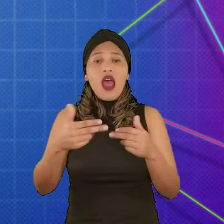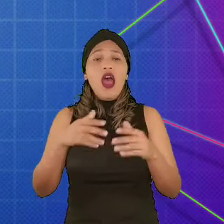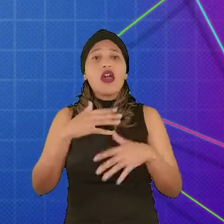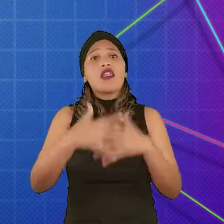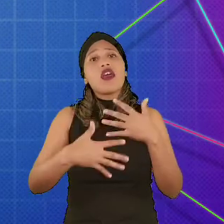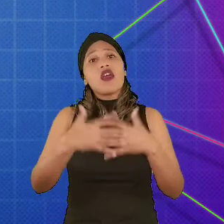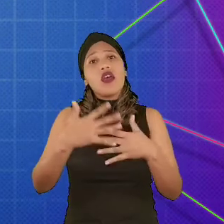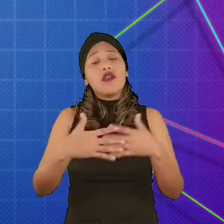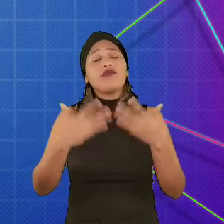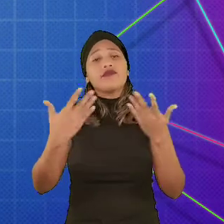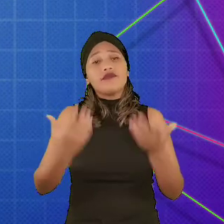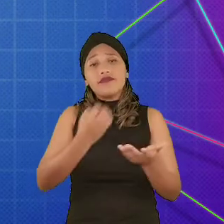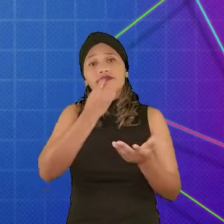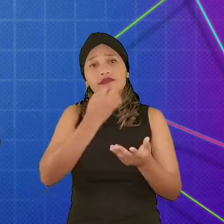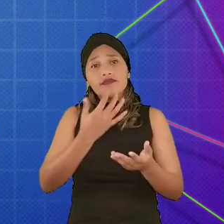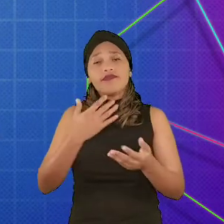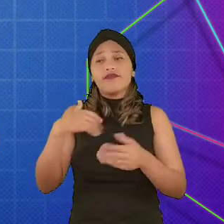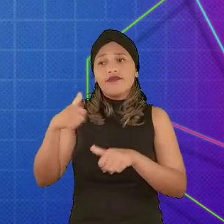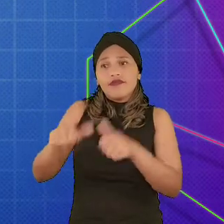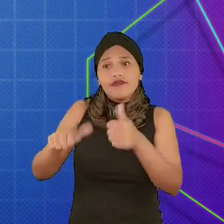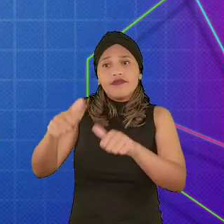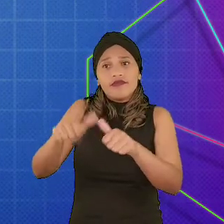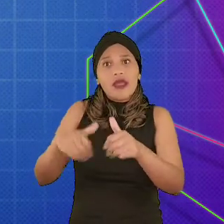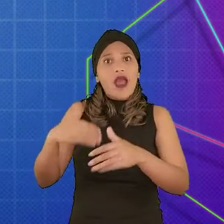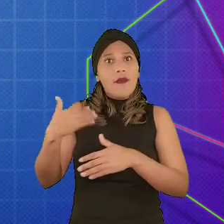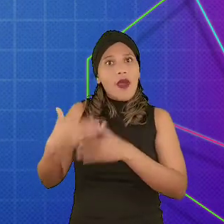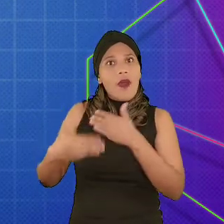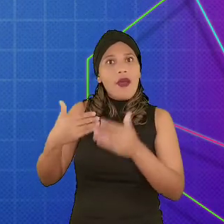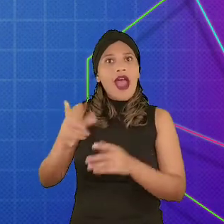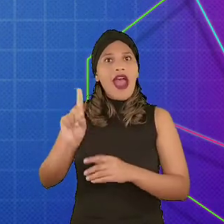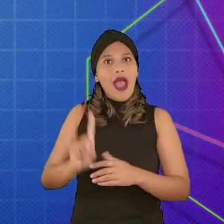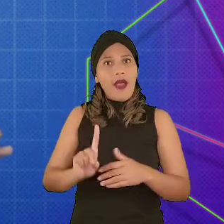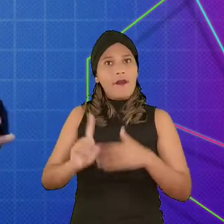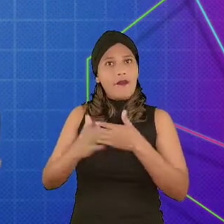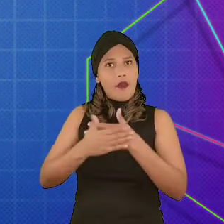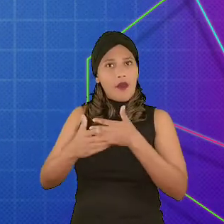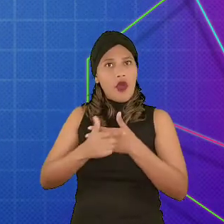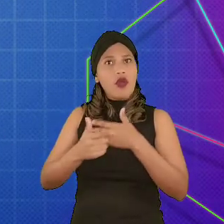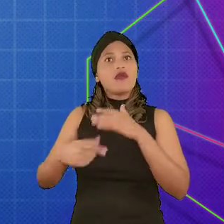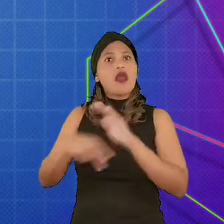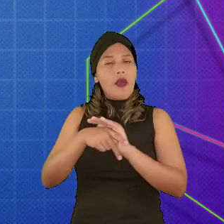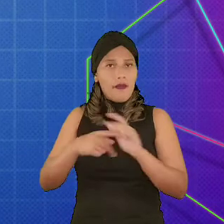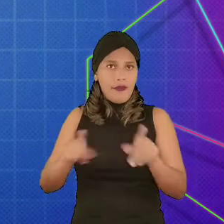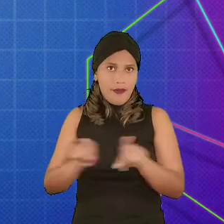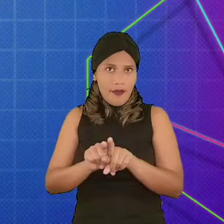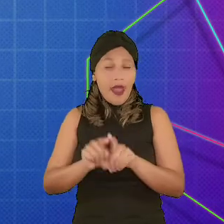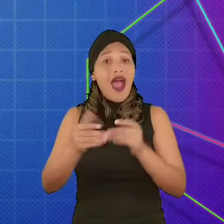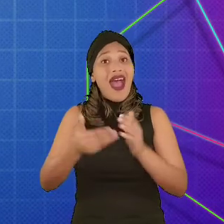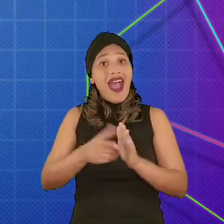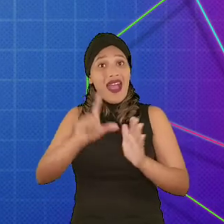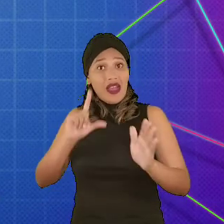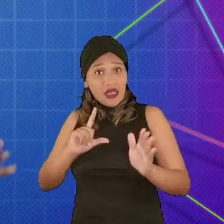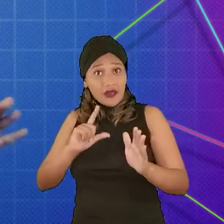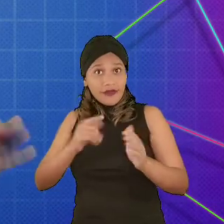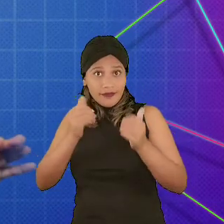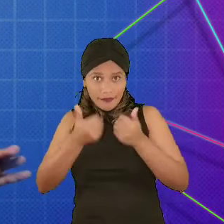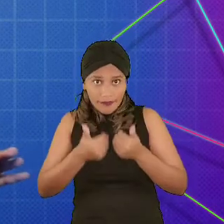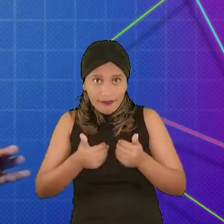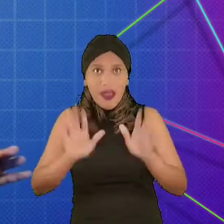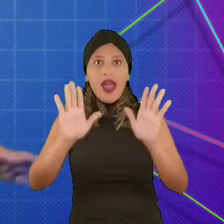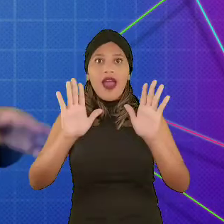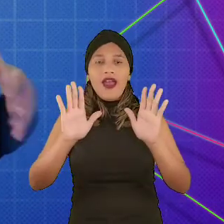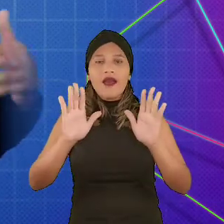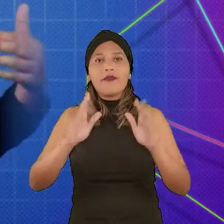Sendo assim, é importante analisar o desempenho dos jogadores no jogo. Por isso, antes de lançamentos dos games, deve-se fazer